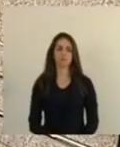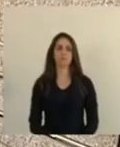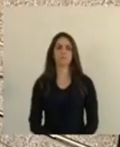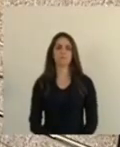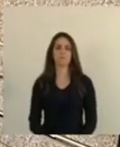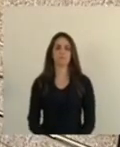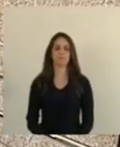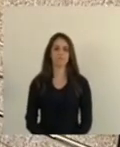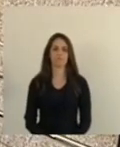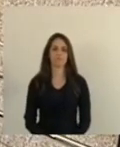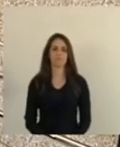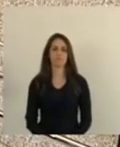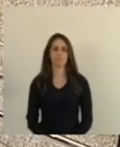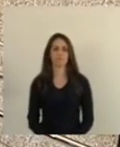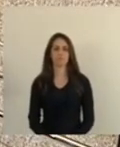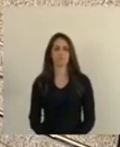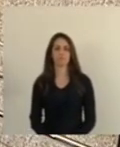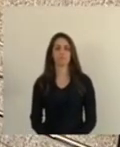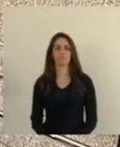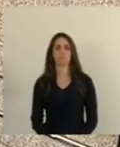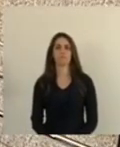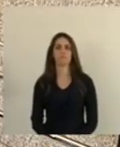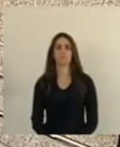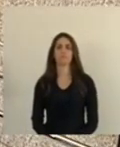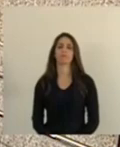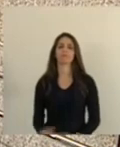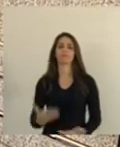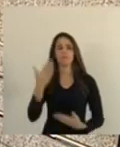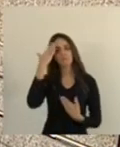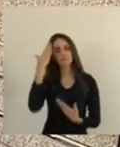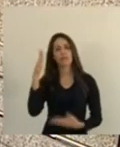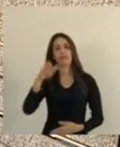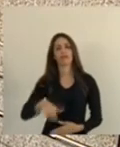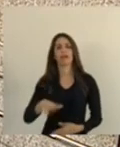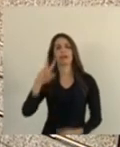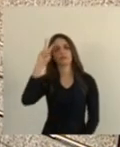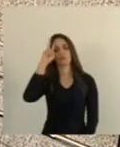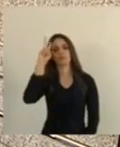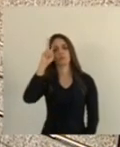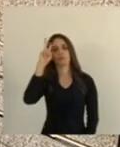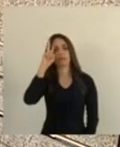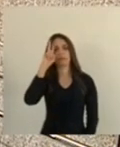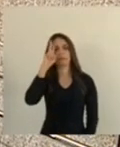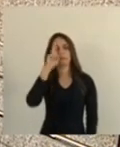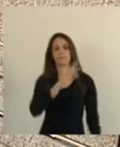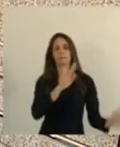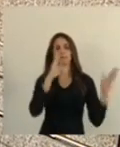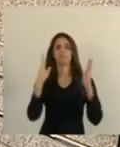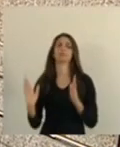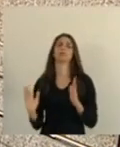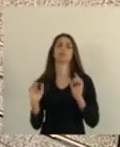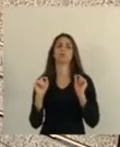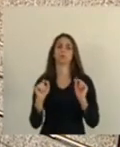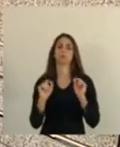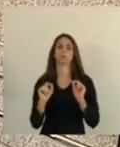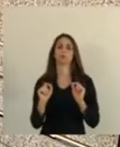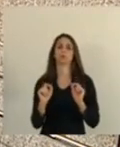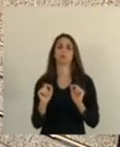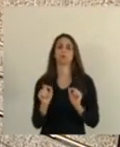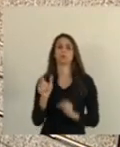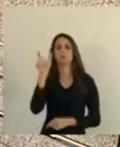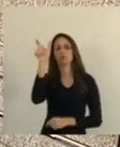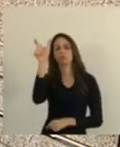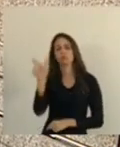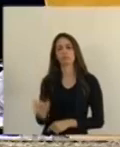Nós que agradecemos a manifestação de V. Exª nessa tarde de segunda-feira. Passamos, então, agora a ouvir